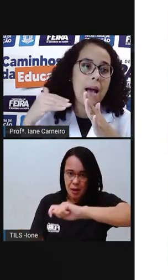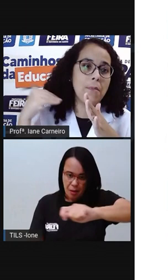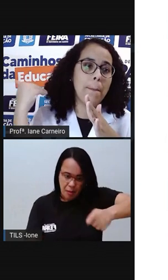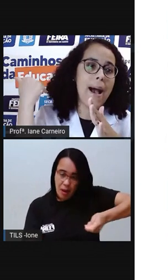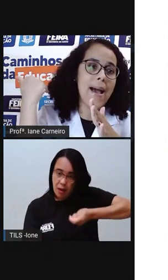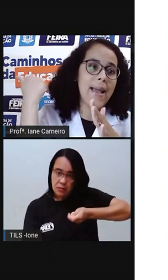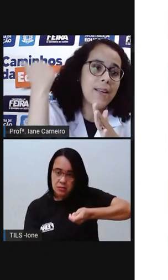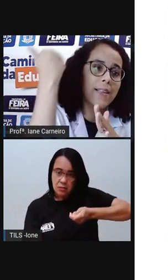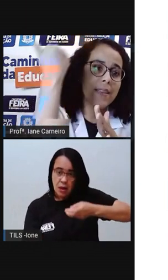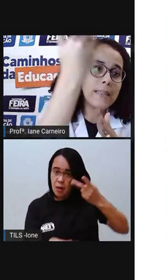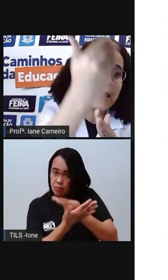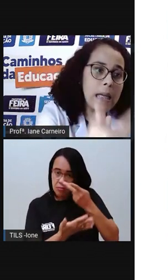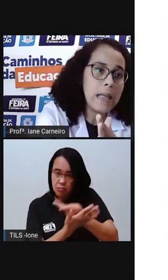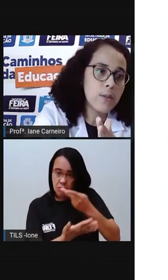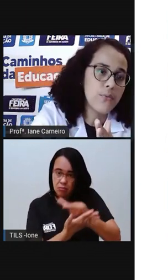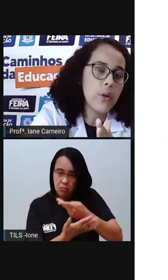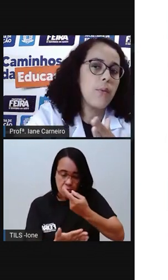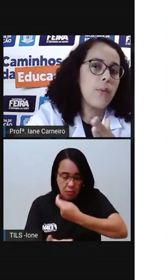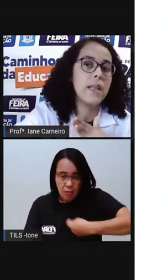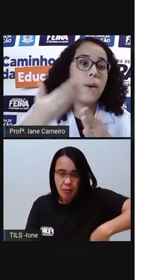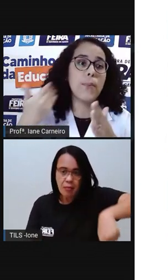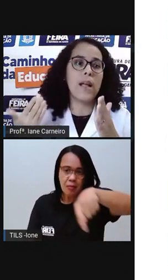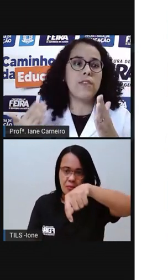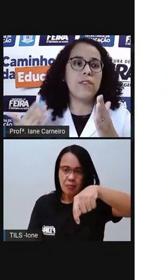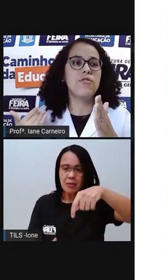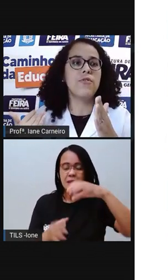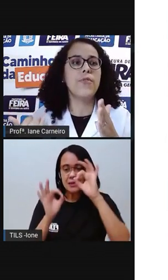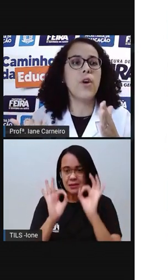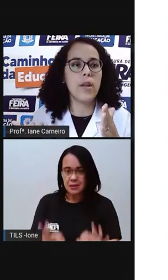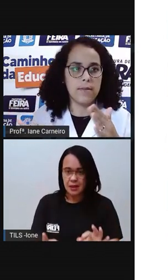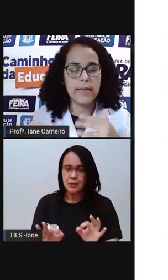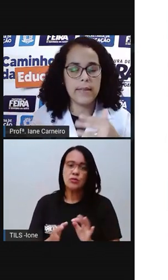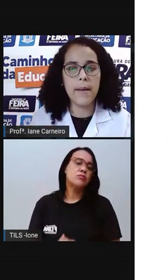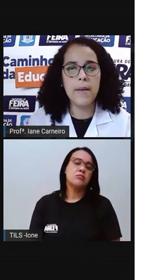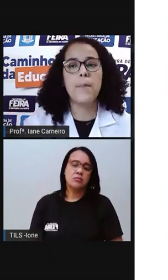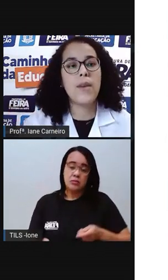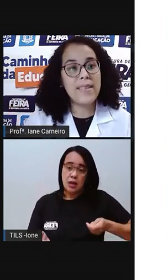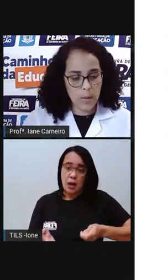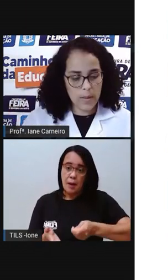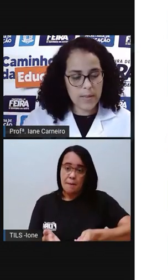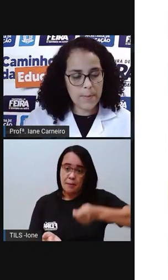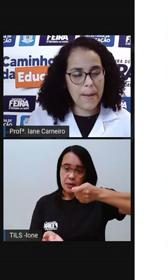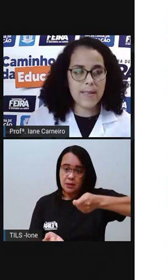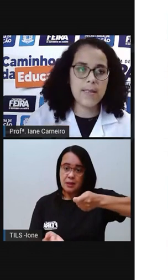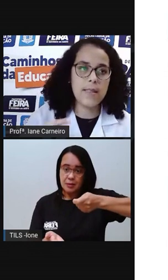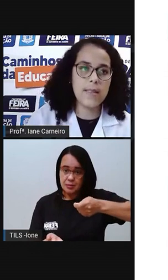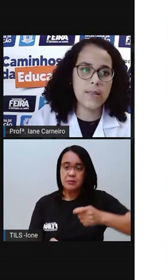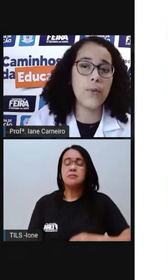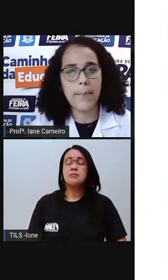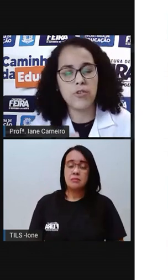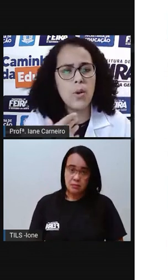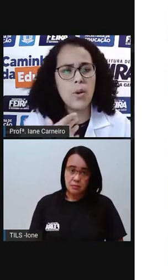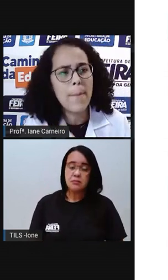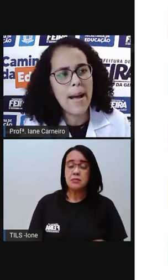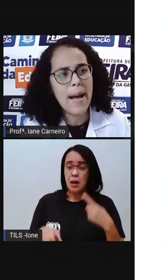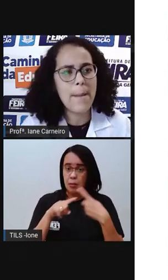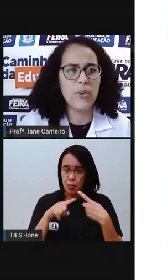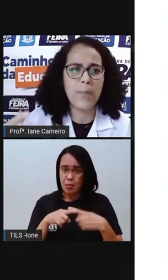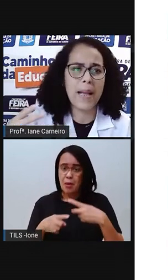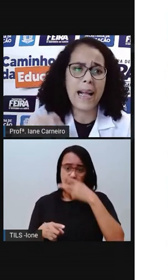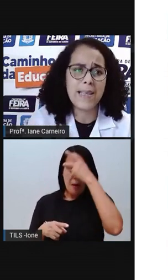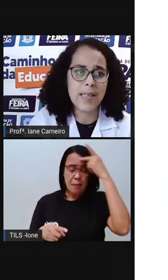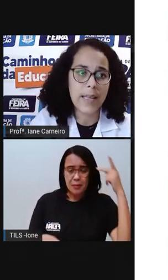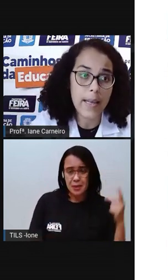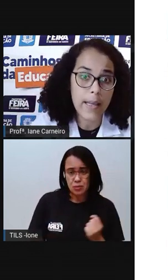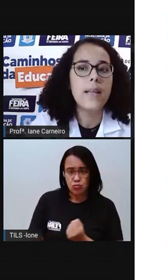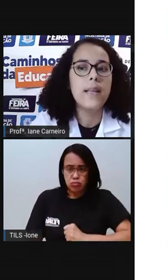o cabo para dentro do fogão e não pro lado de fora, né? Pro lado das pessoas passando. Porque pode tombar, pode pegar